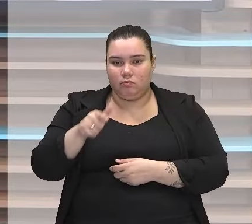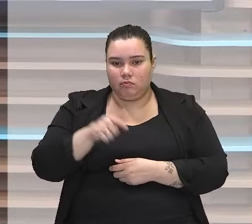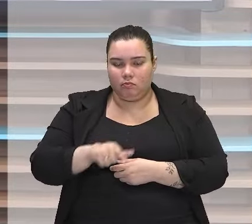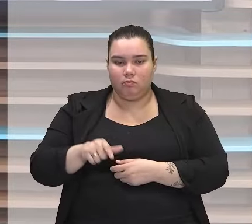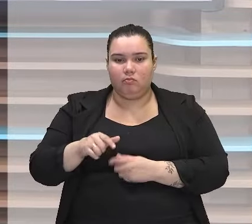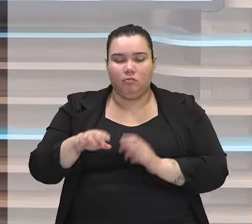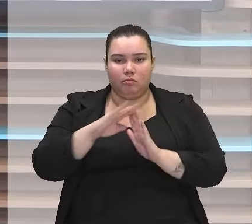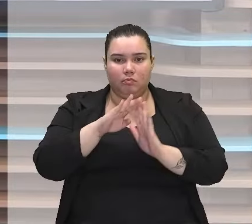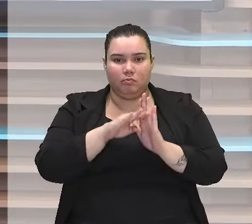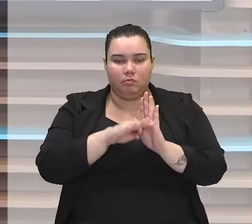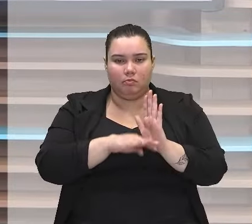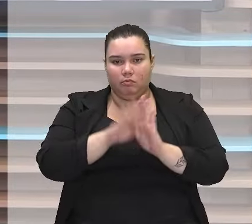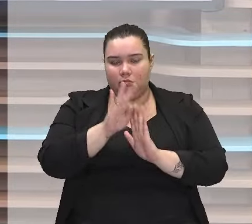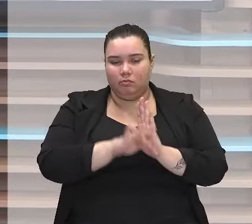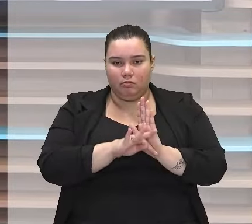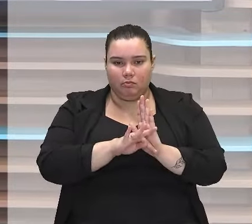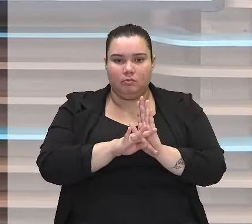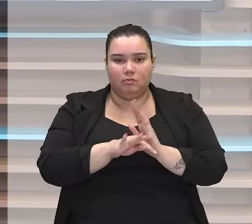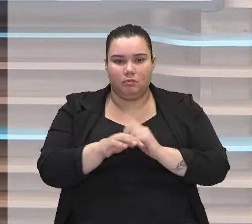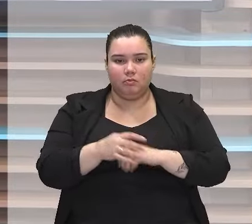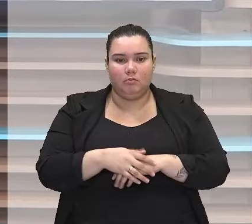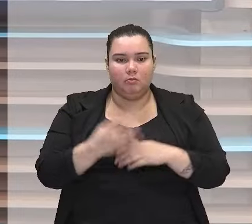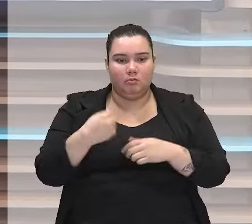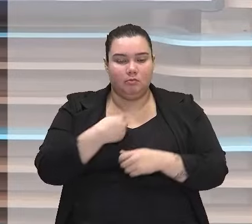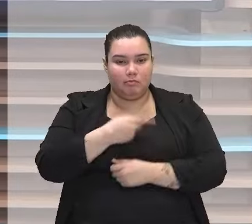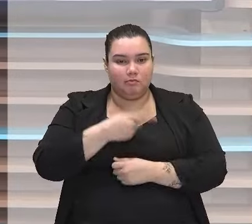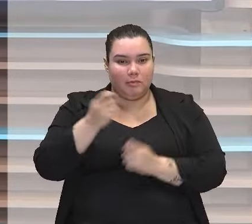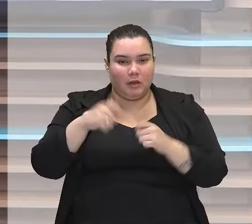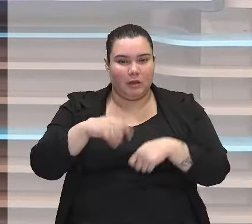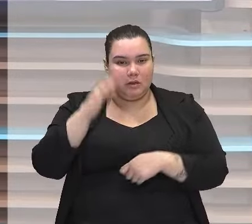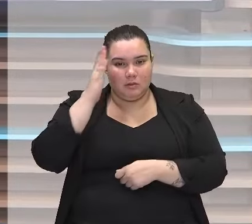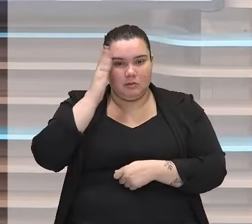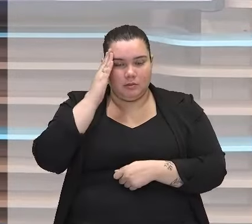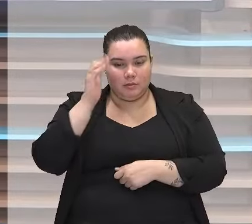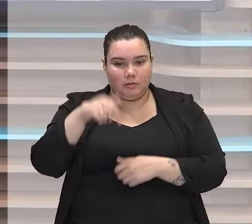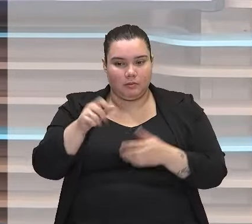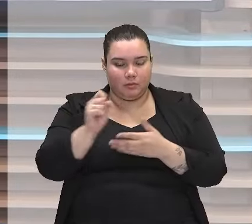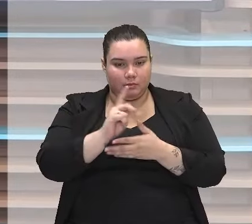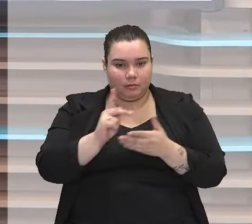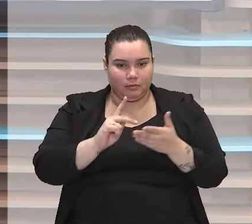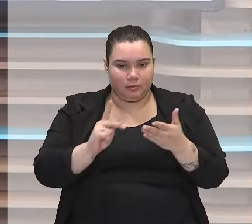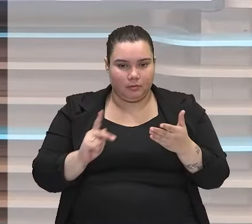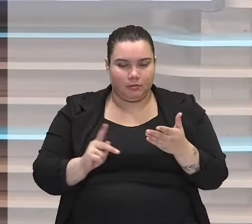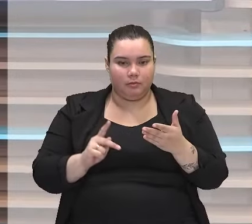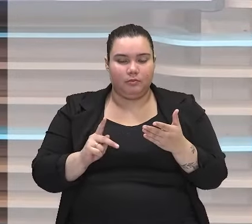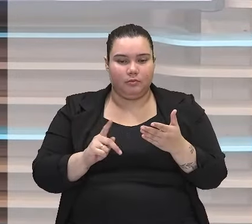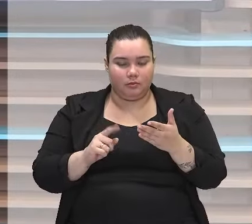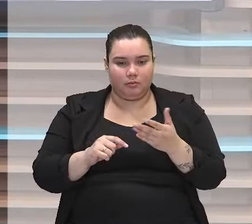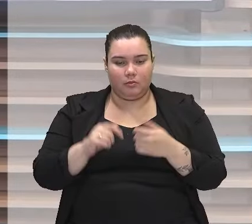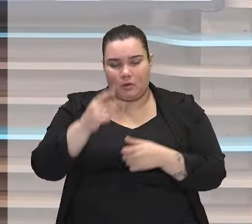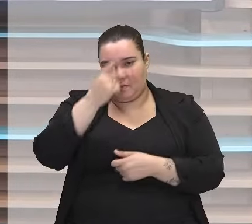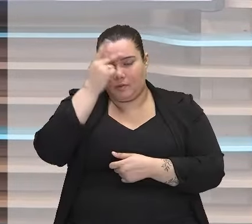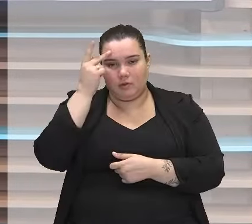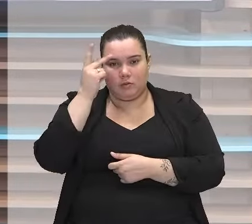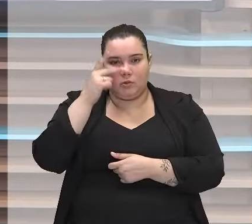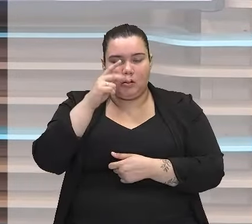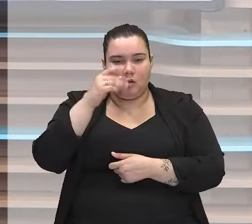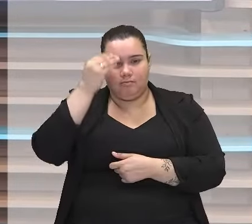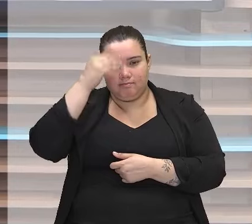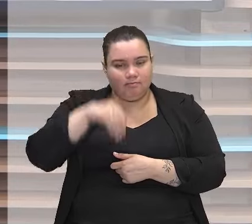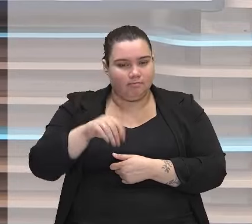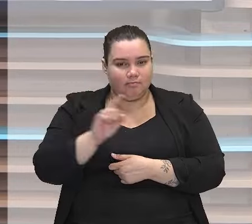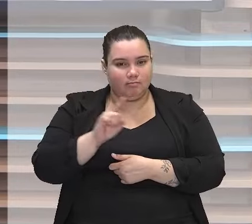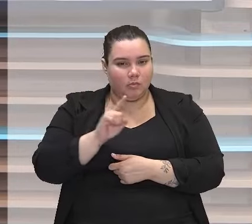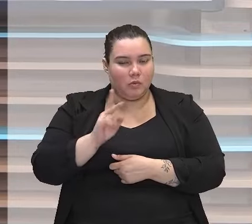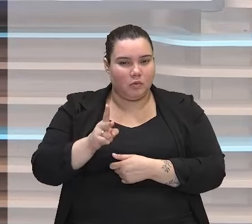longo do texto. E percebam que a gente, sabendo da história do poema, que o poema trata de uma pessoa que não desiste. Então, percebam que esse